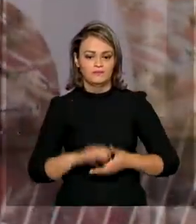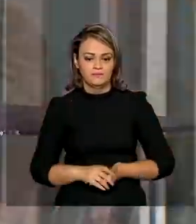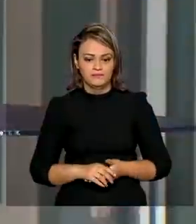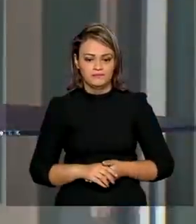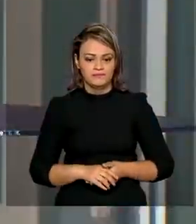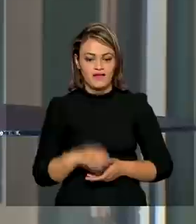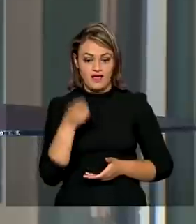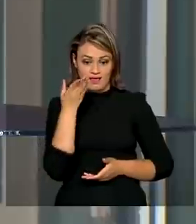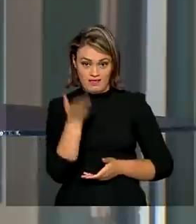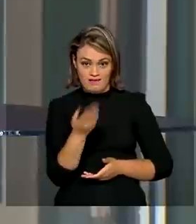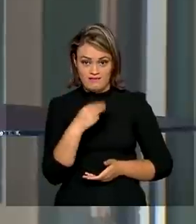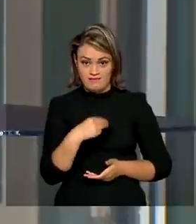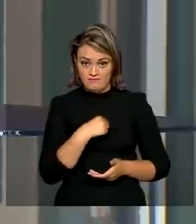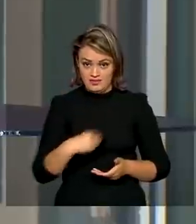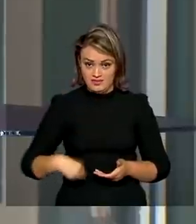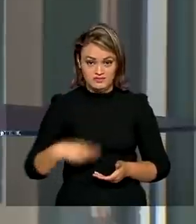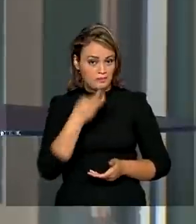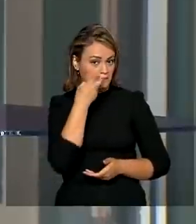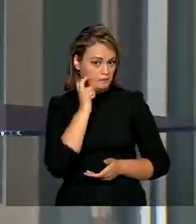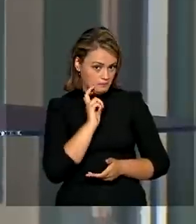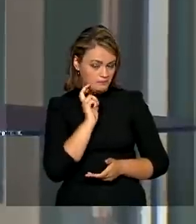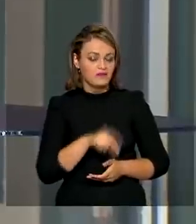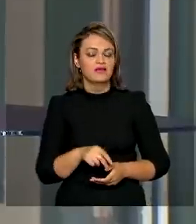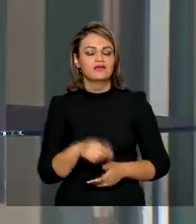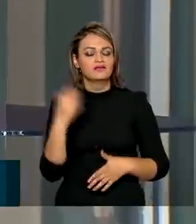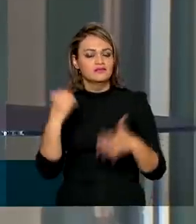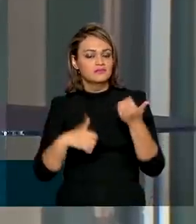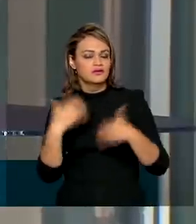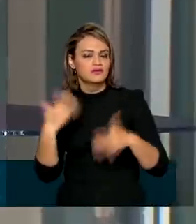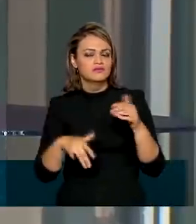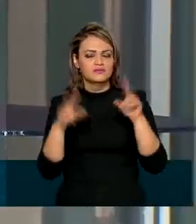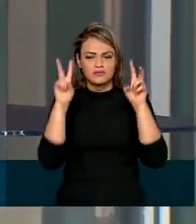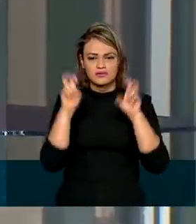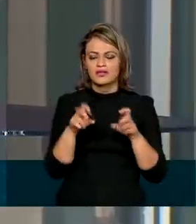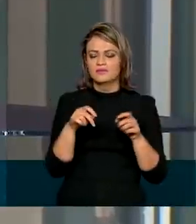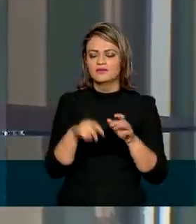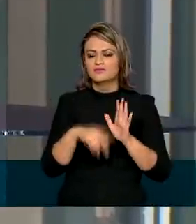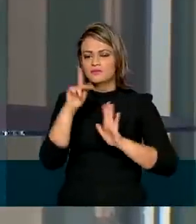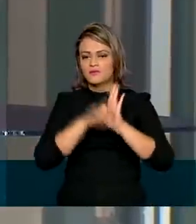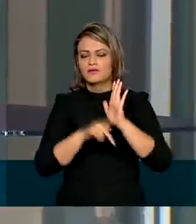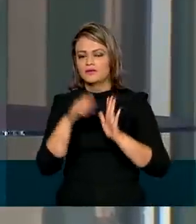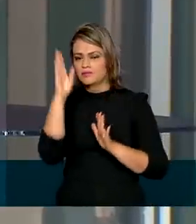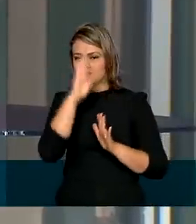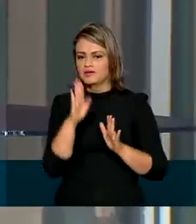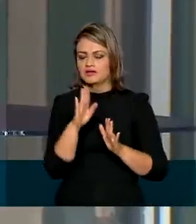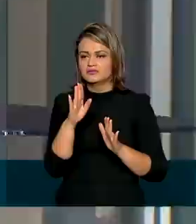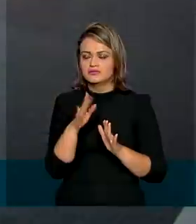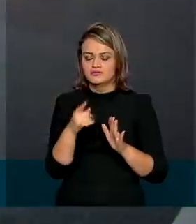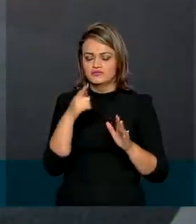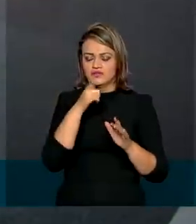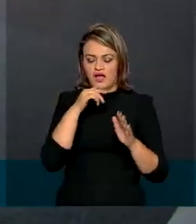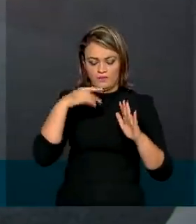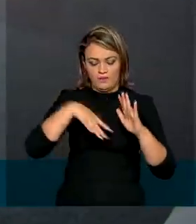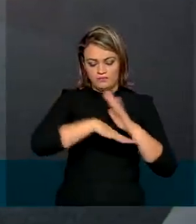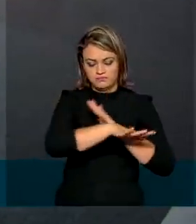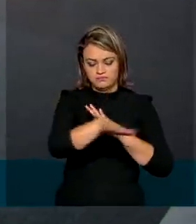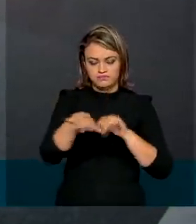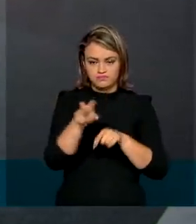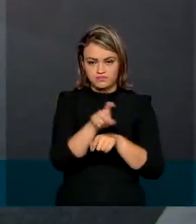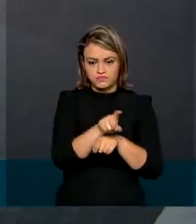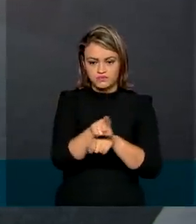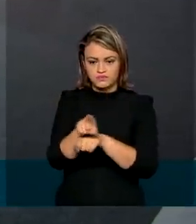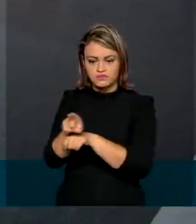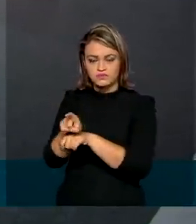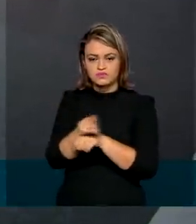O ministro de Minas e Energia, Bento Albuquerque, falou sobre temas como o programa brasileiro de submarinos e sobre a